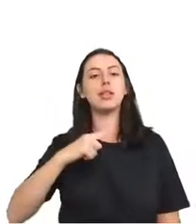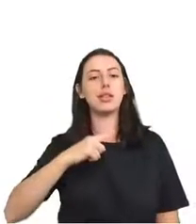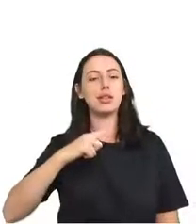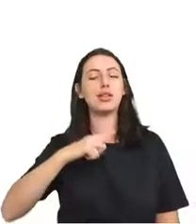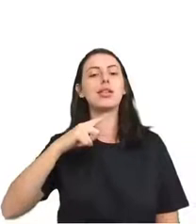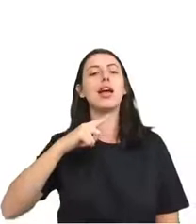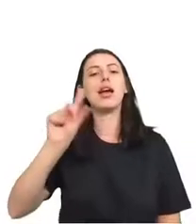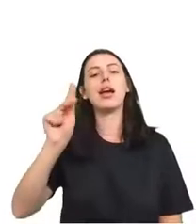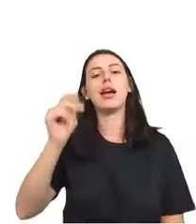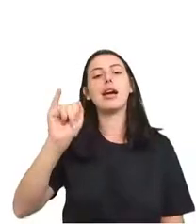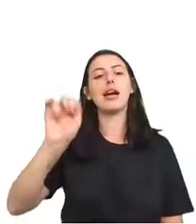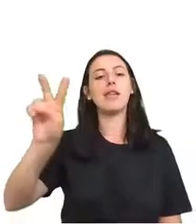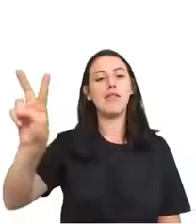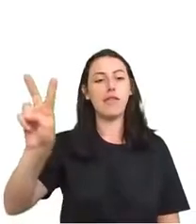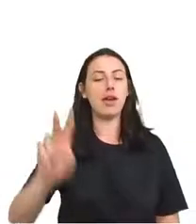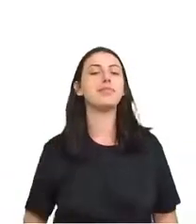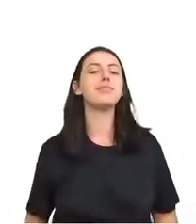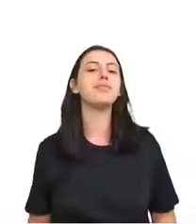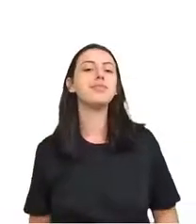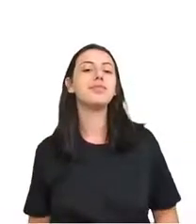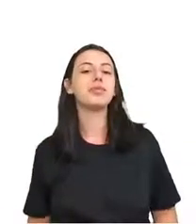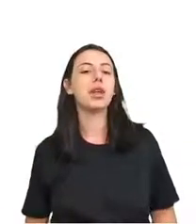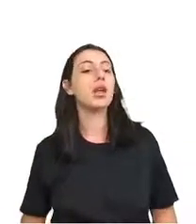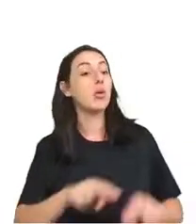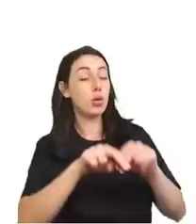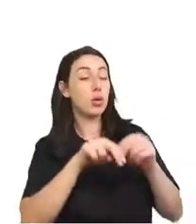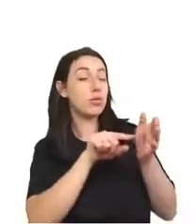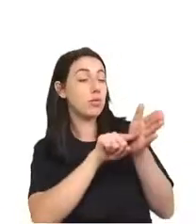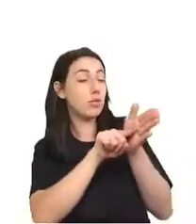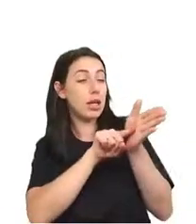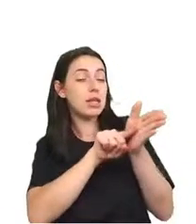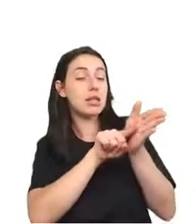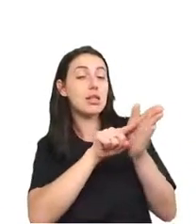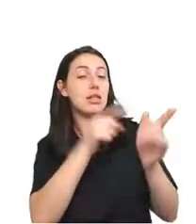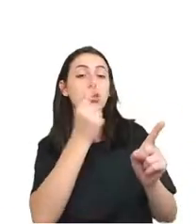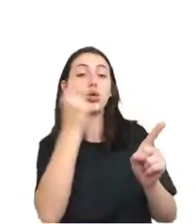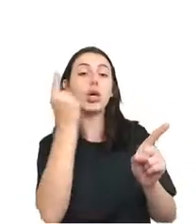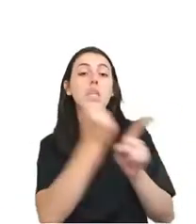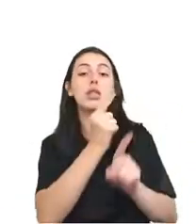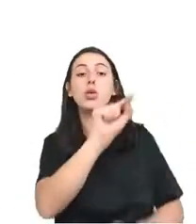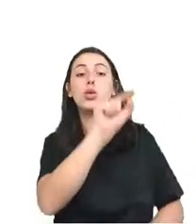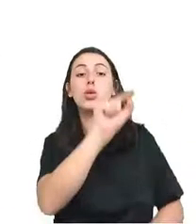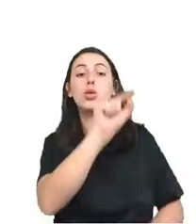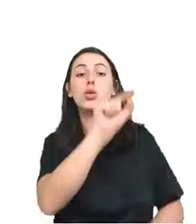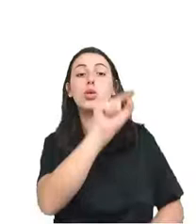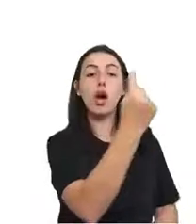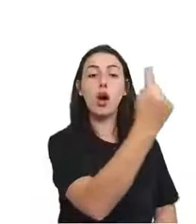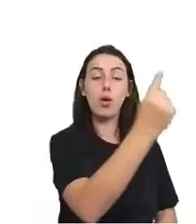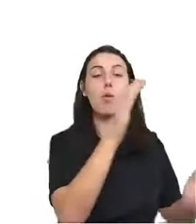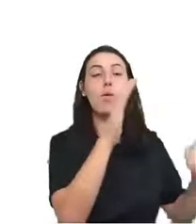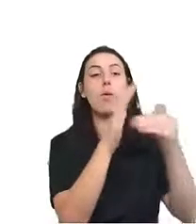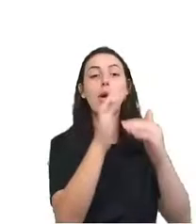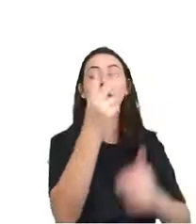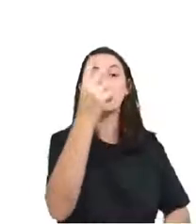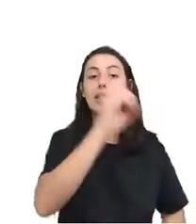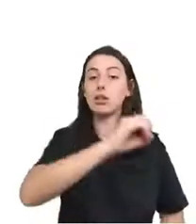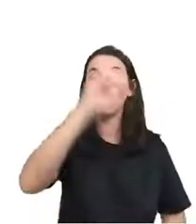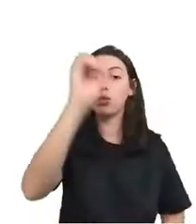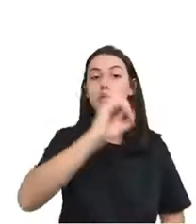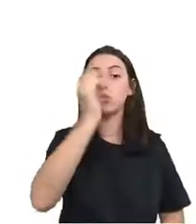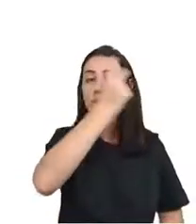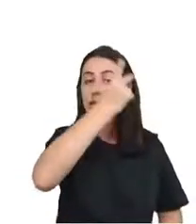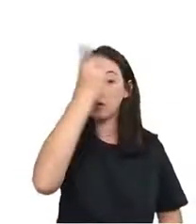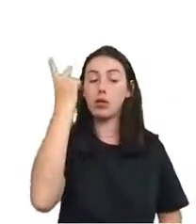pesquisadores observaram que somente 1 a 2% de todos aqueles que morreram de Covid-19 entraram para os